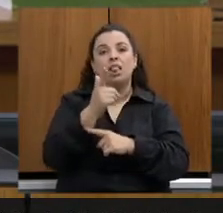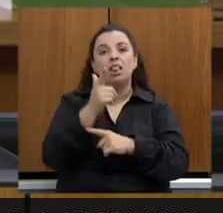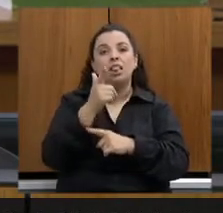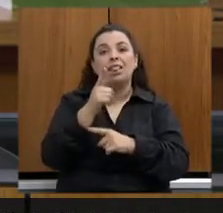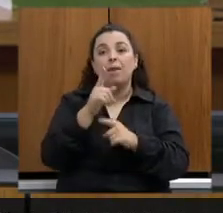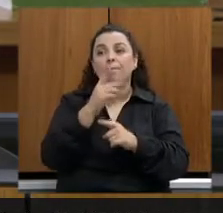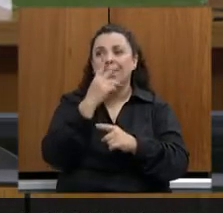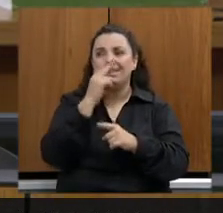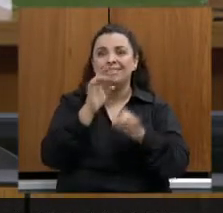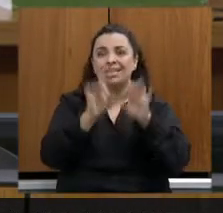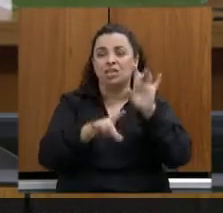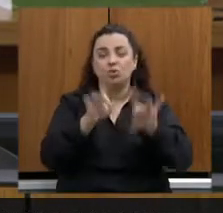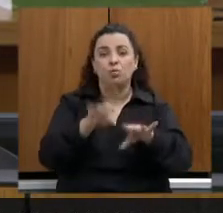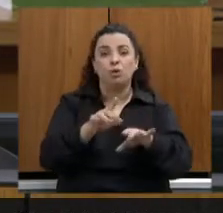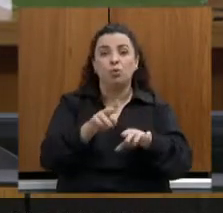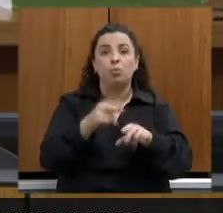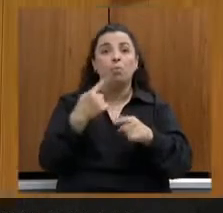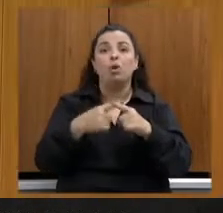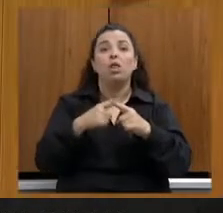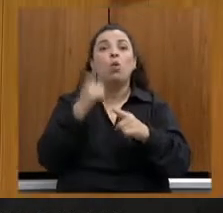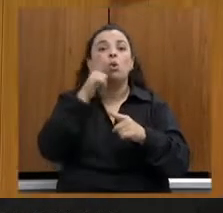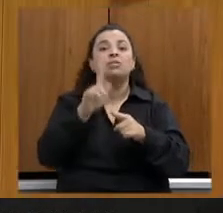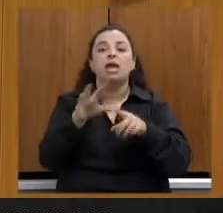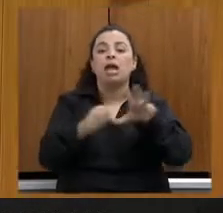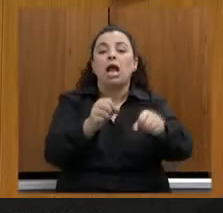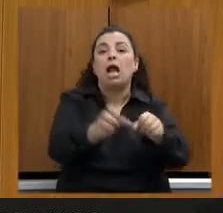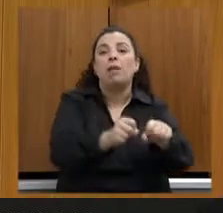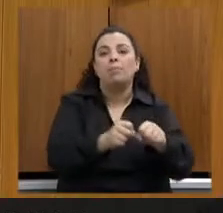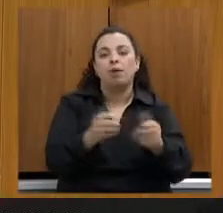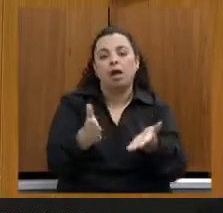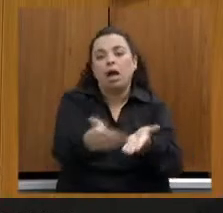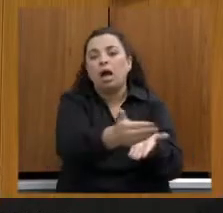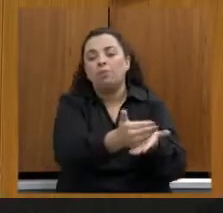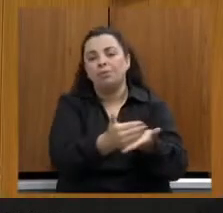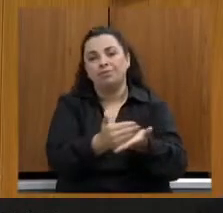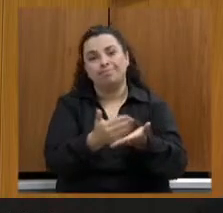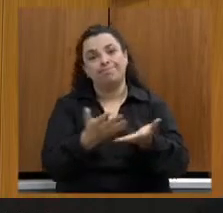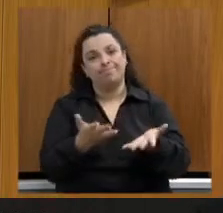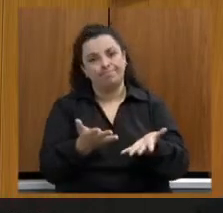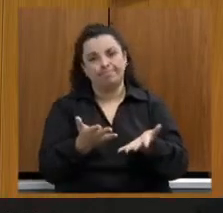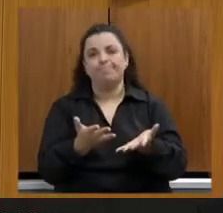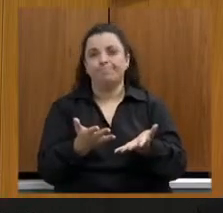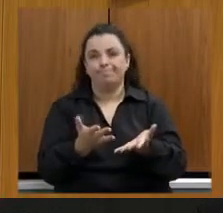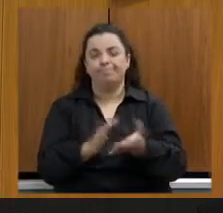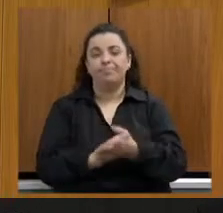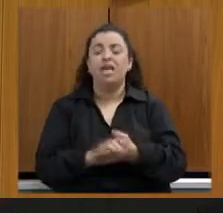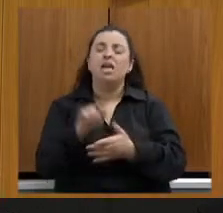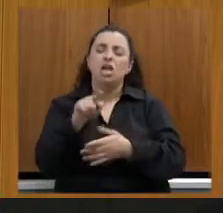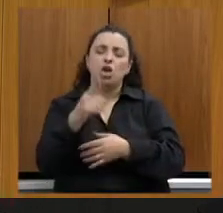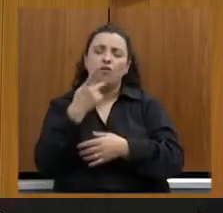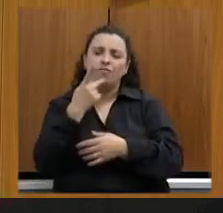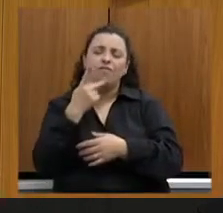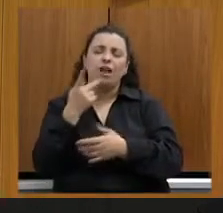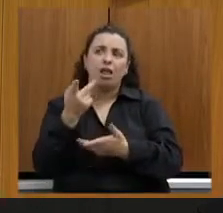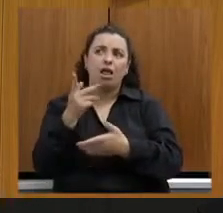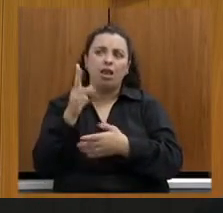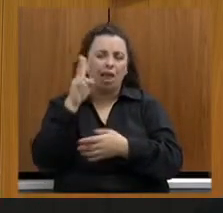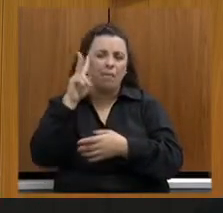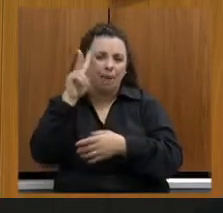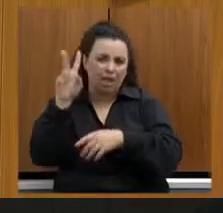Uma viçosa, não precisa lembrar de viçosa, mas eu fico ferido do senhor ter já essa visão de